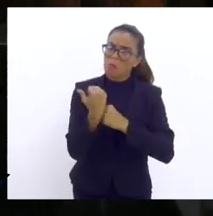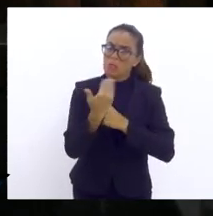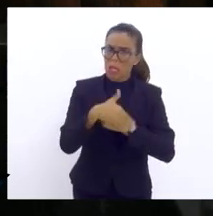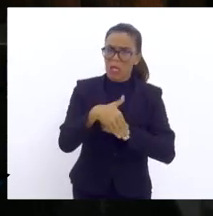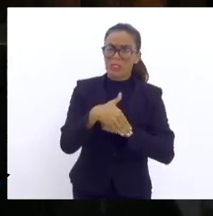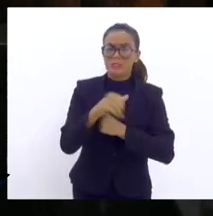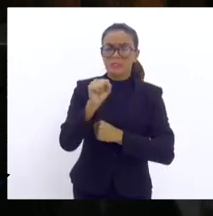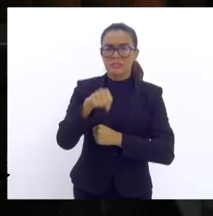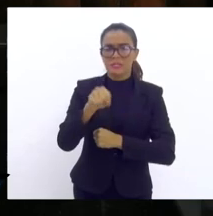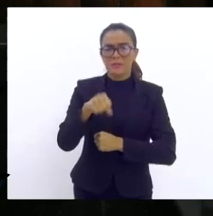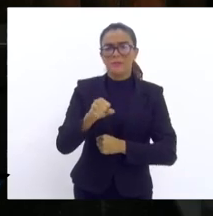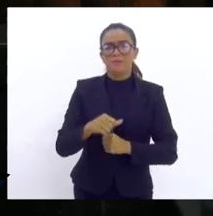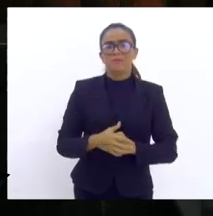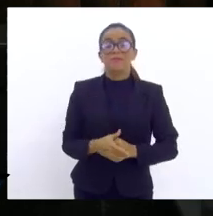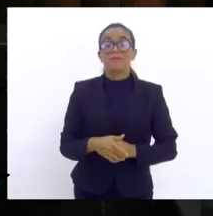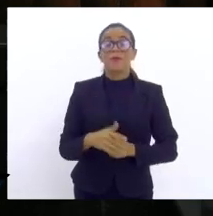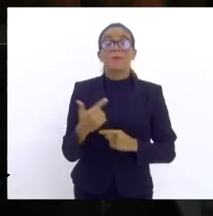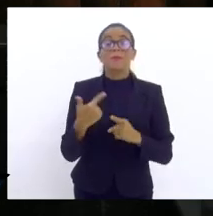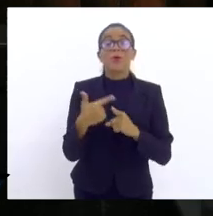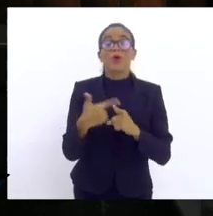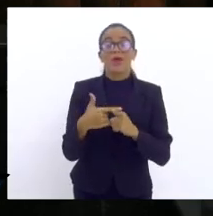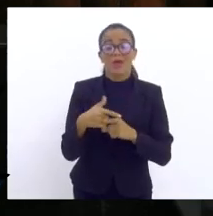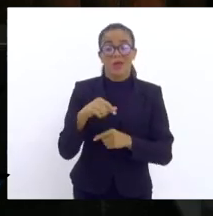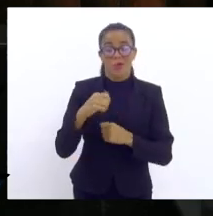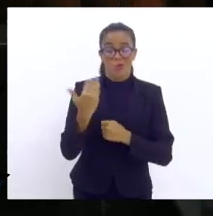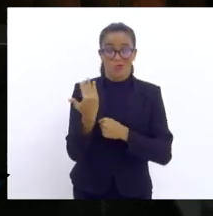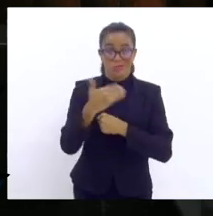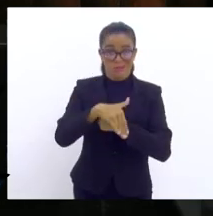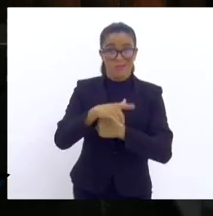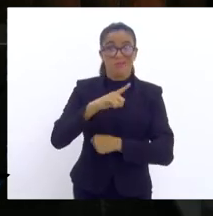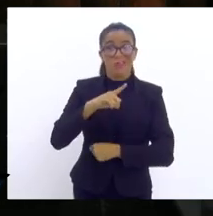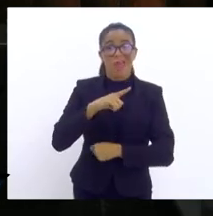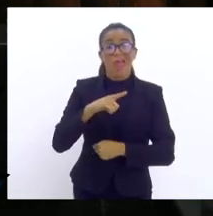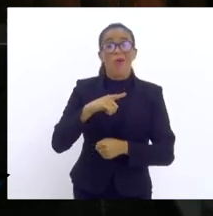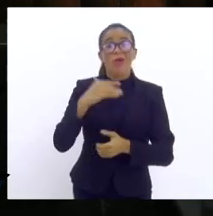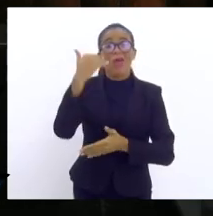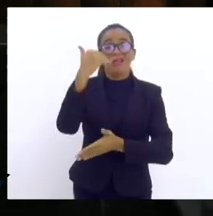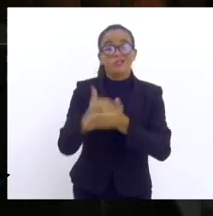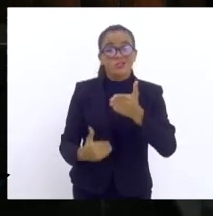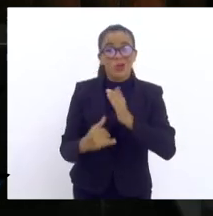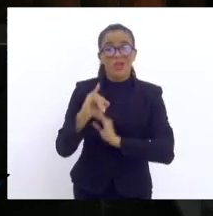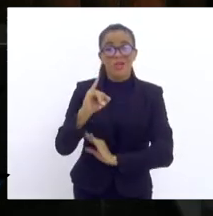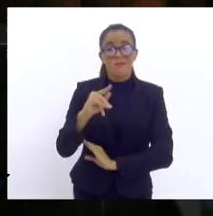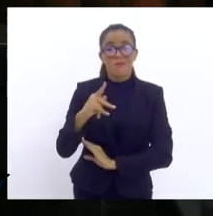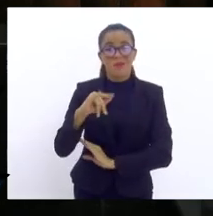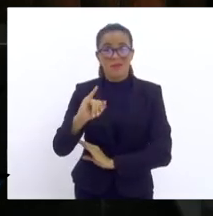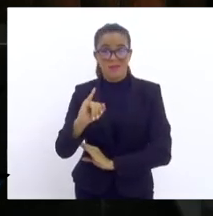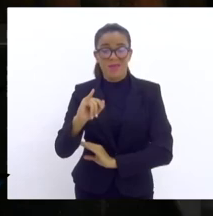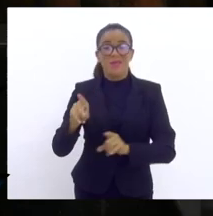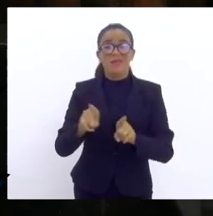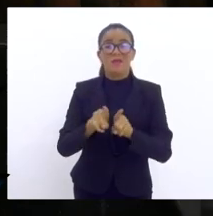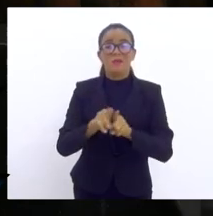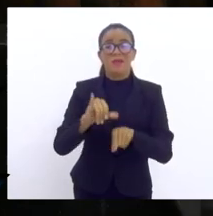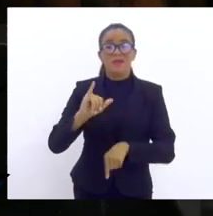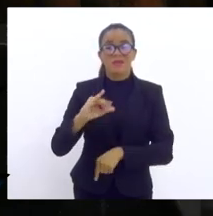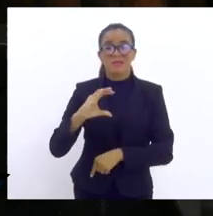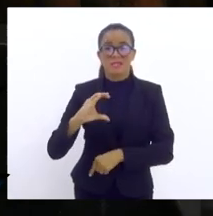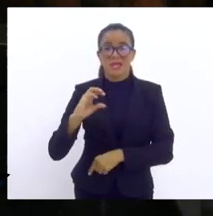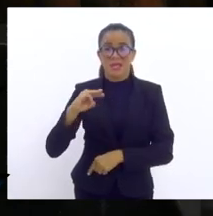ele tem isenção de IPI, que é imposto federal, e tem isenção de ICMS.